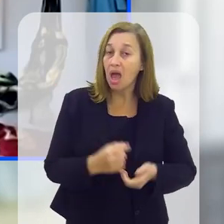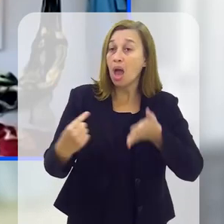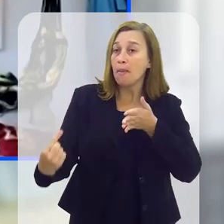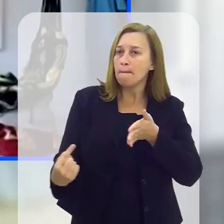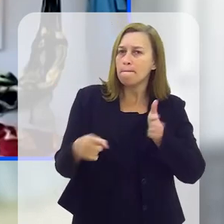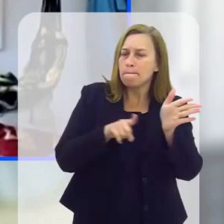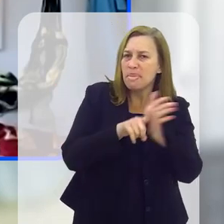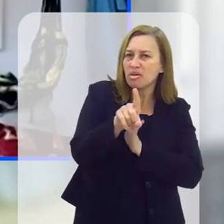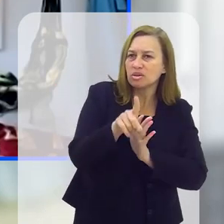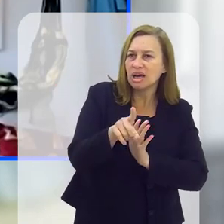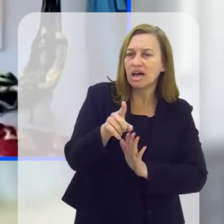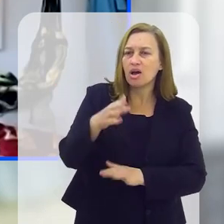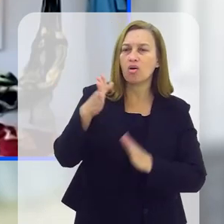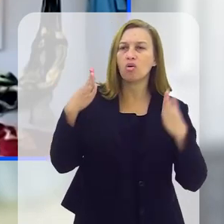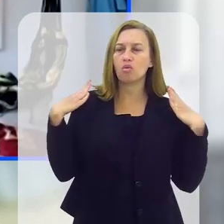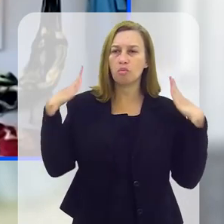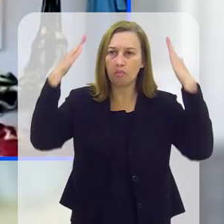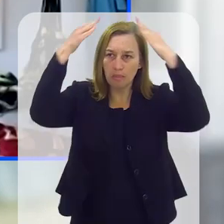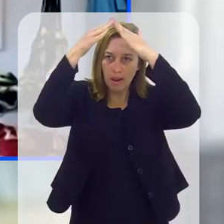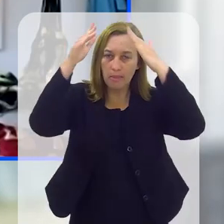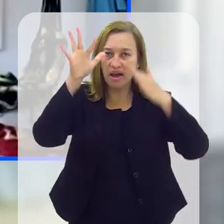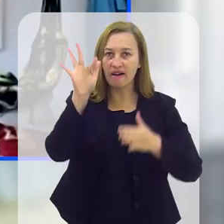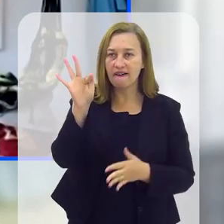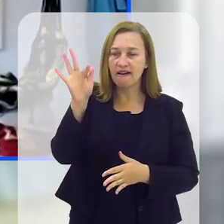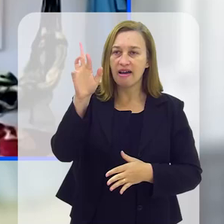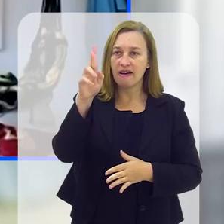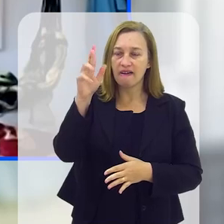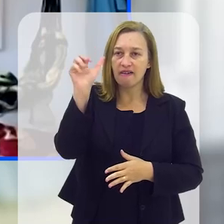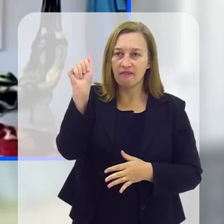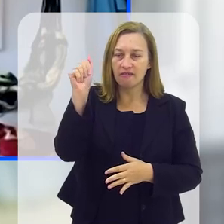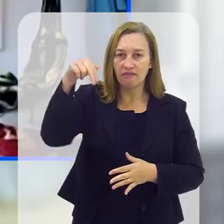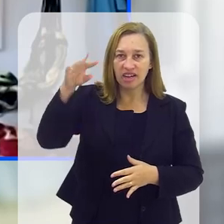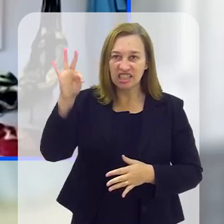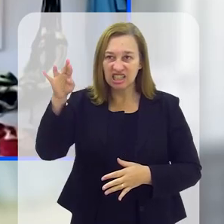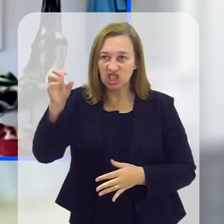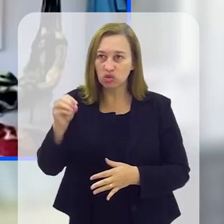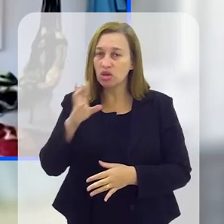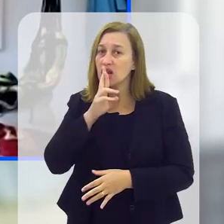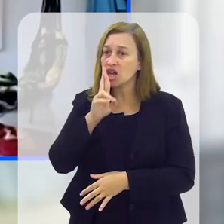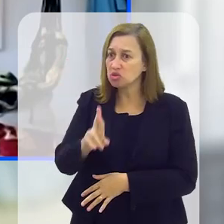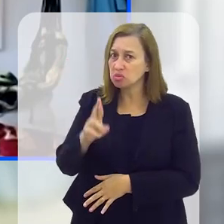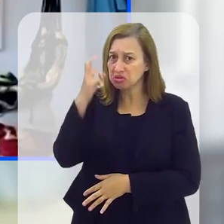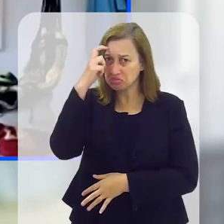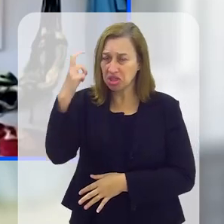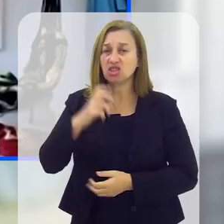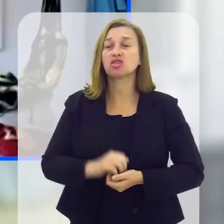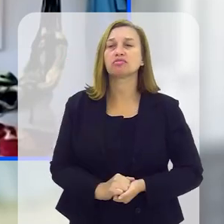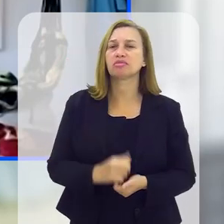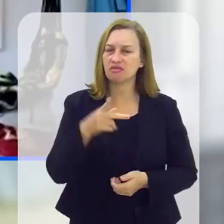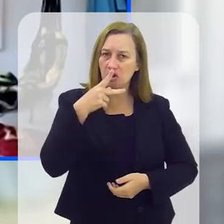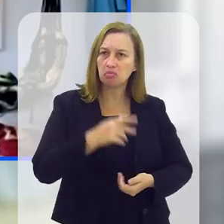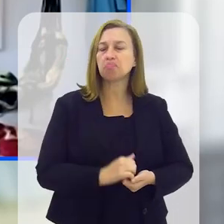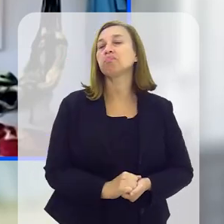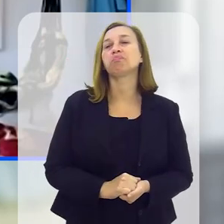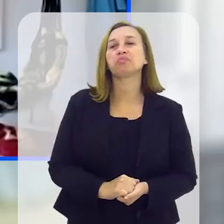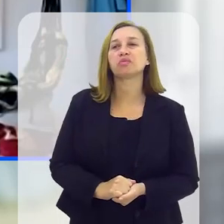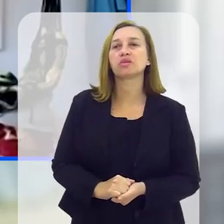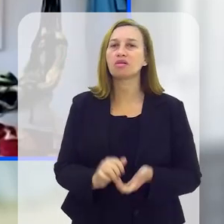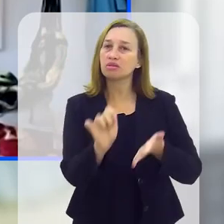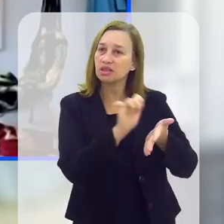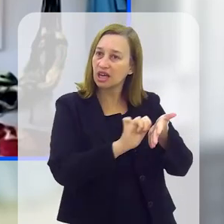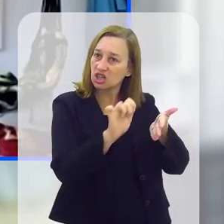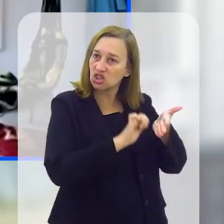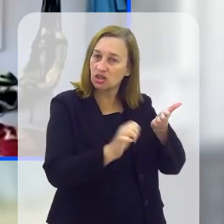Uma vez perguntaram ao Papa Francisco se ele era comunista. E ele teve uma resposta muito inteligente. Ele disse assim, olha,